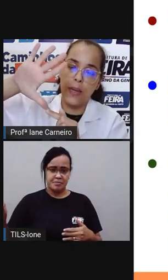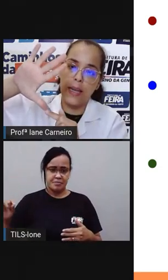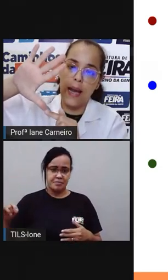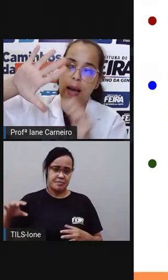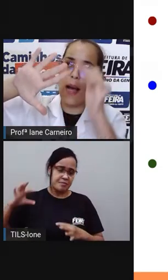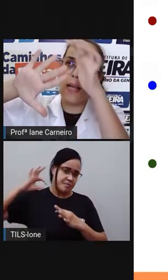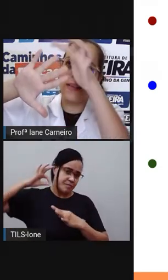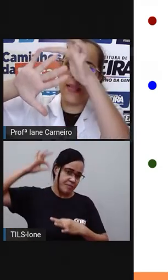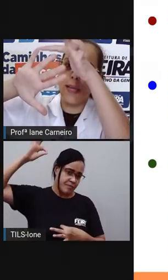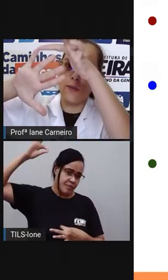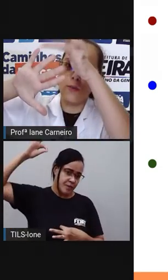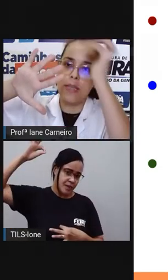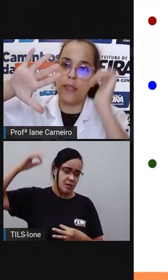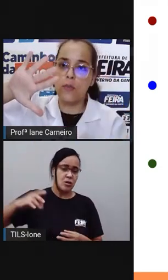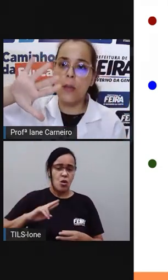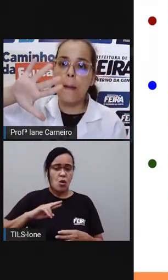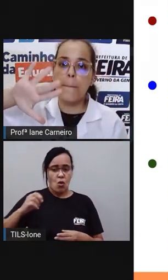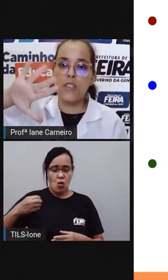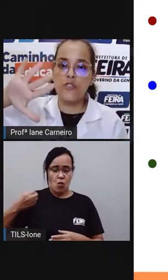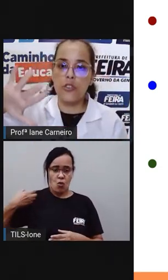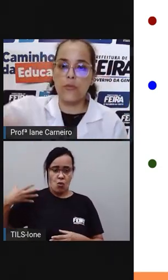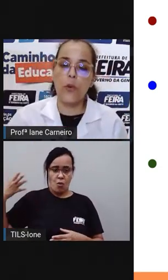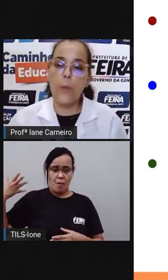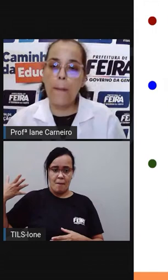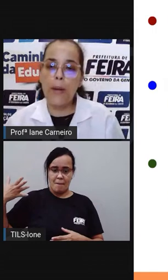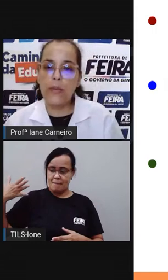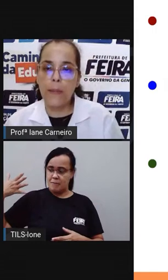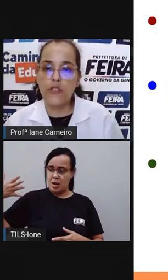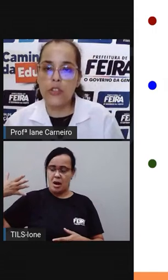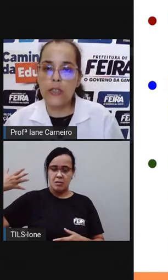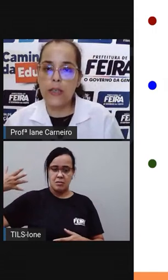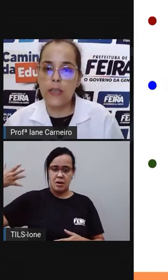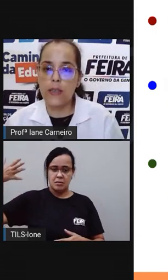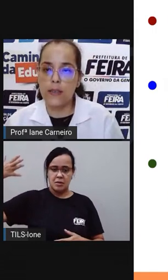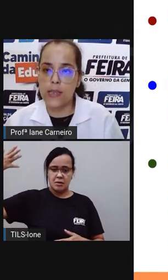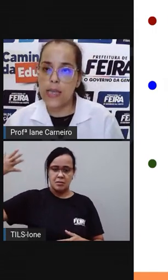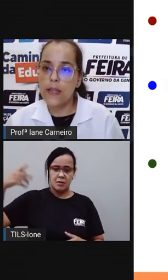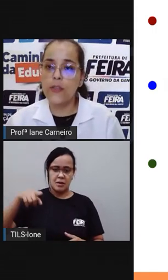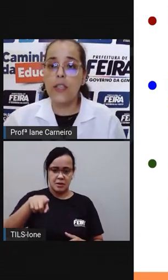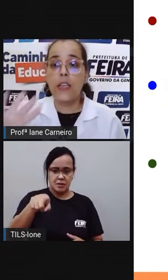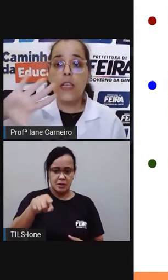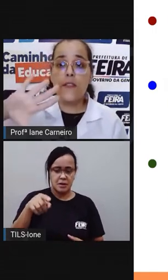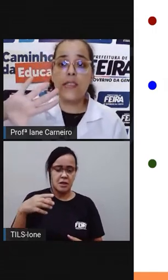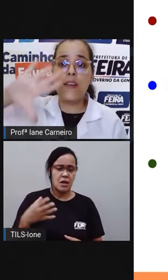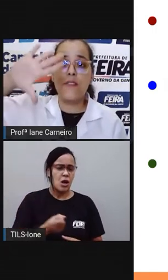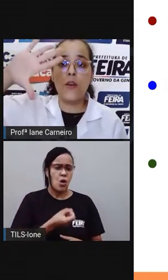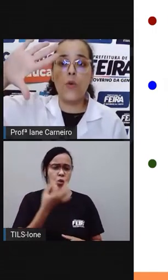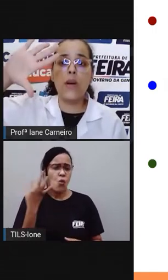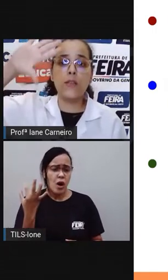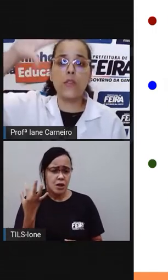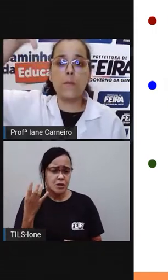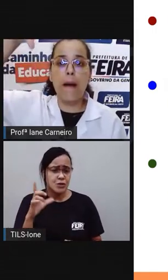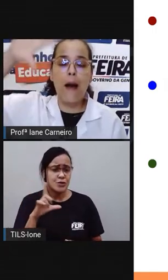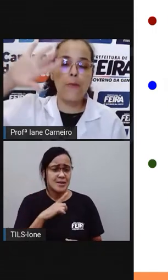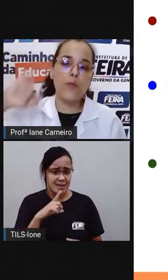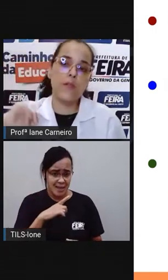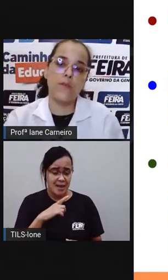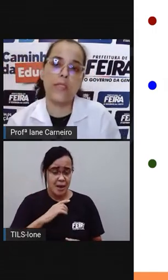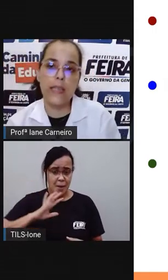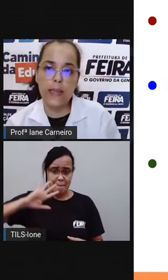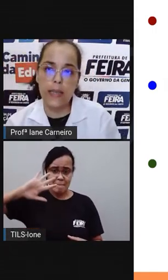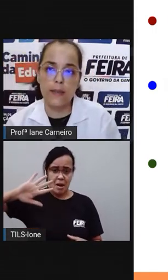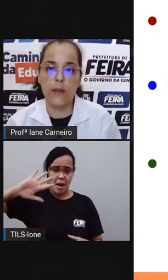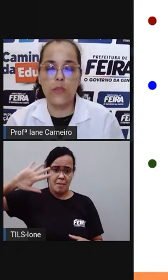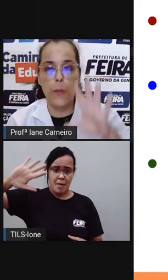do polegar até o dedo mindinho, como a mão está mostrando aqui, certo? E você vai ver quantos palmos